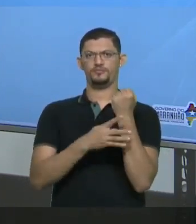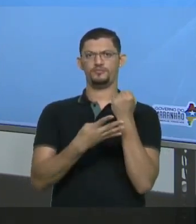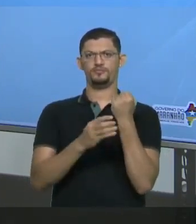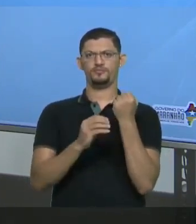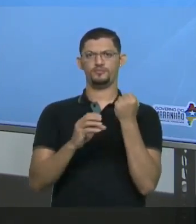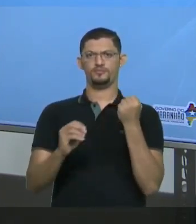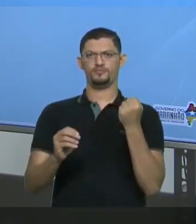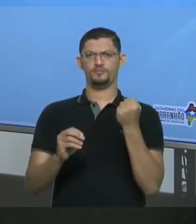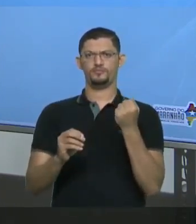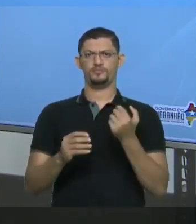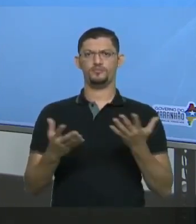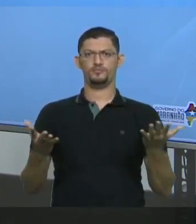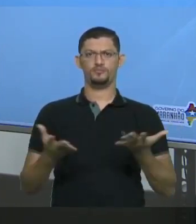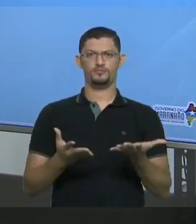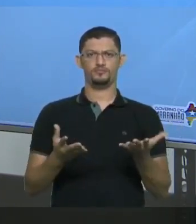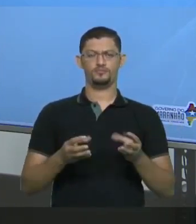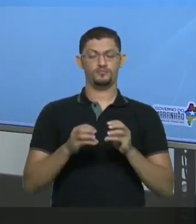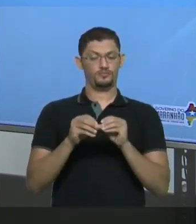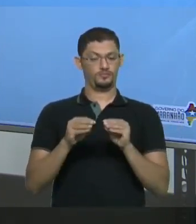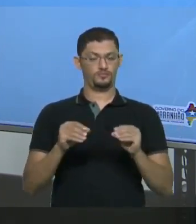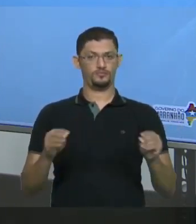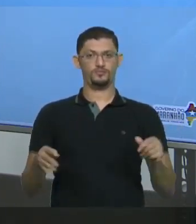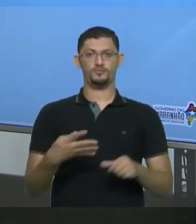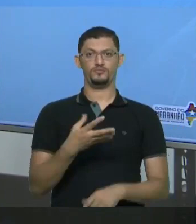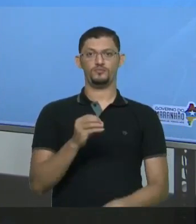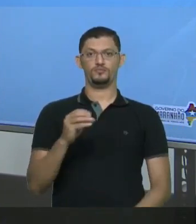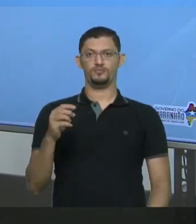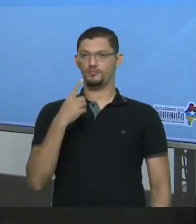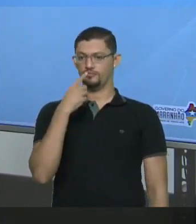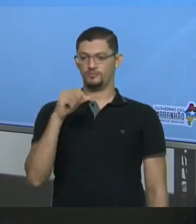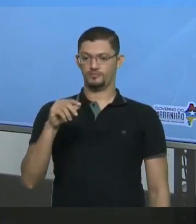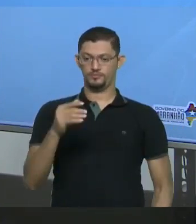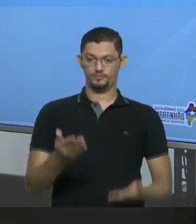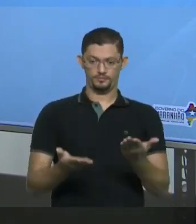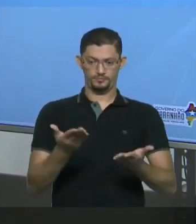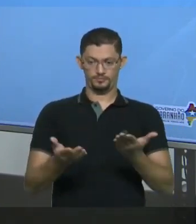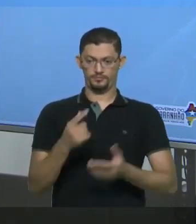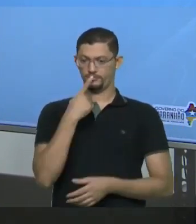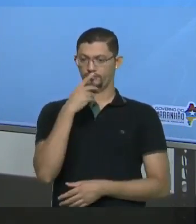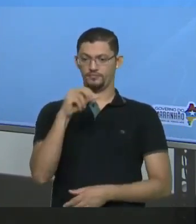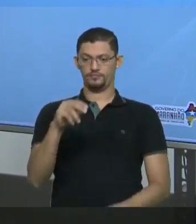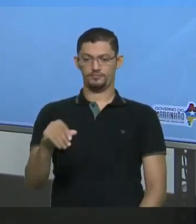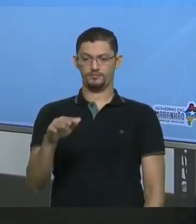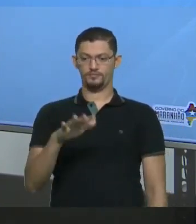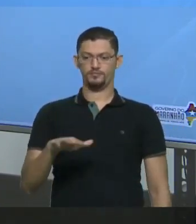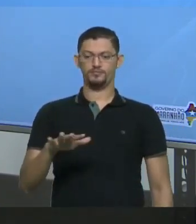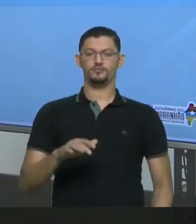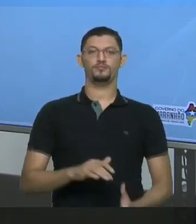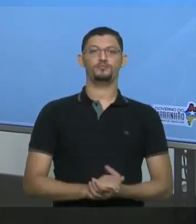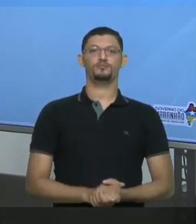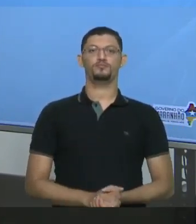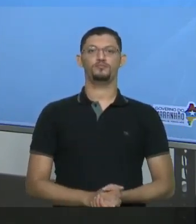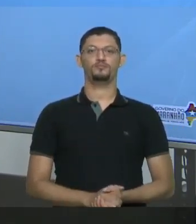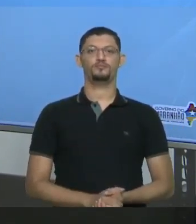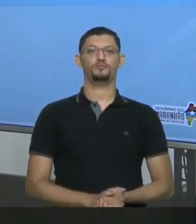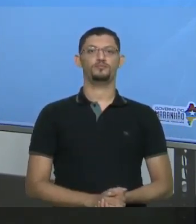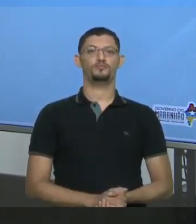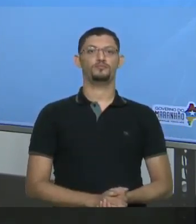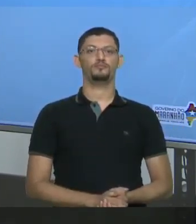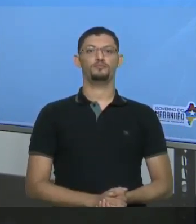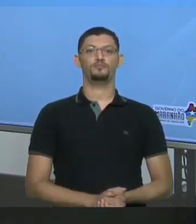graus Celsius Eu agora Dissolvi Todos os 400 gramas De sal de cozinha Beleza